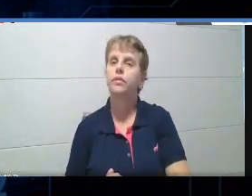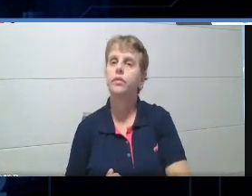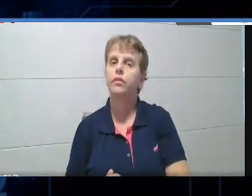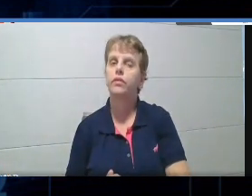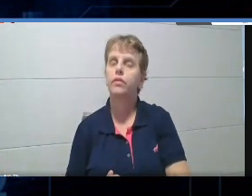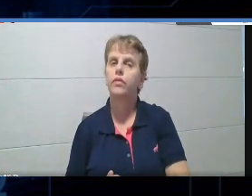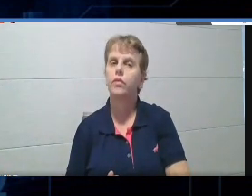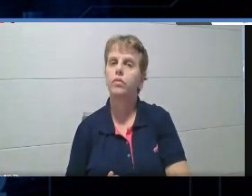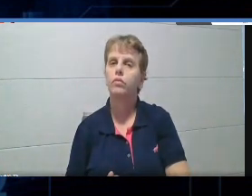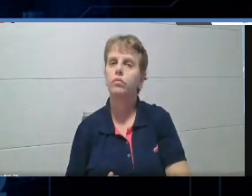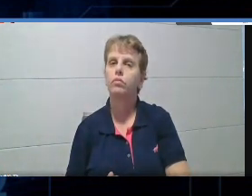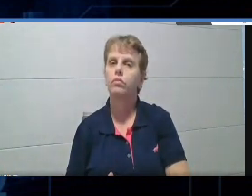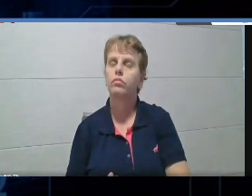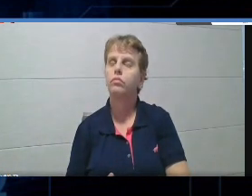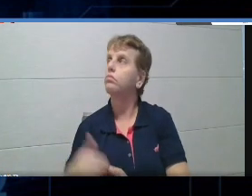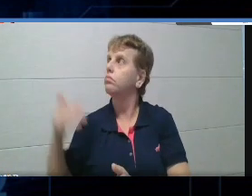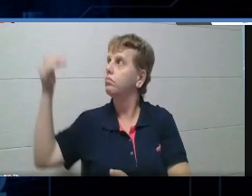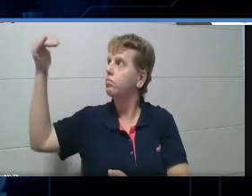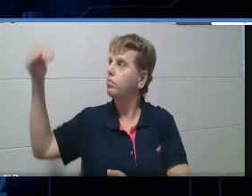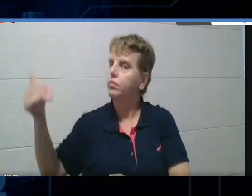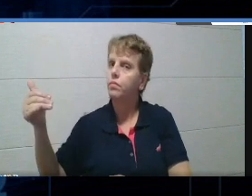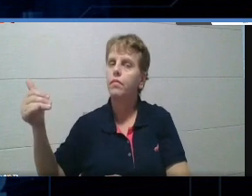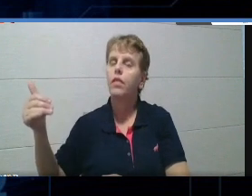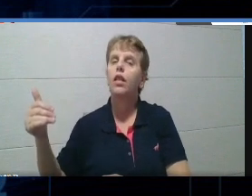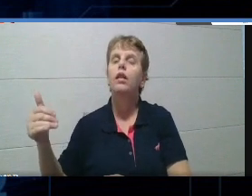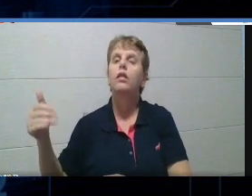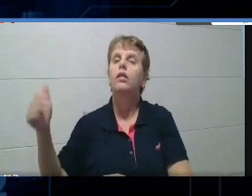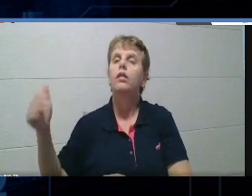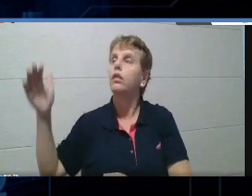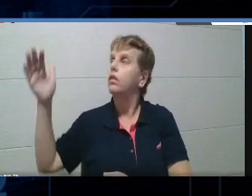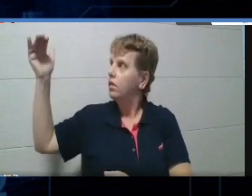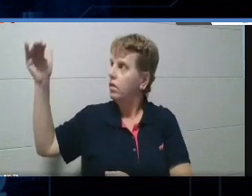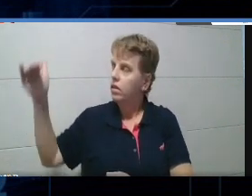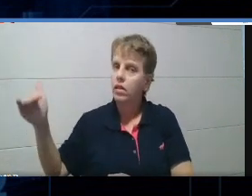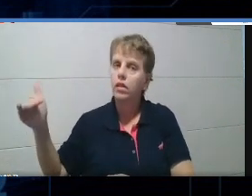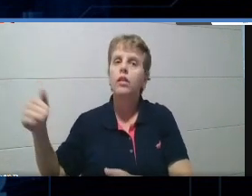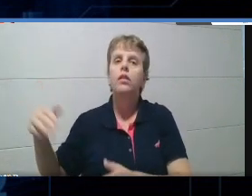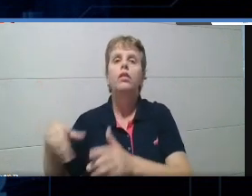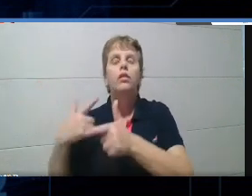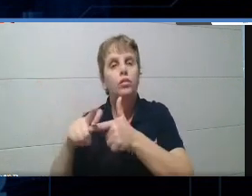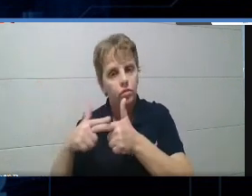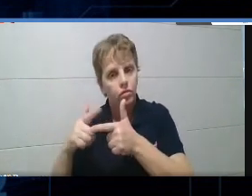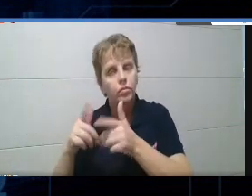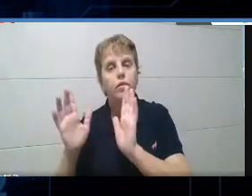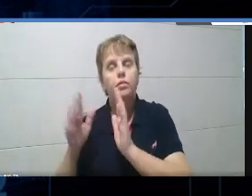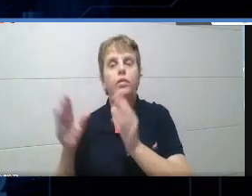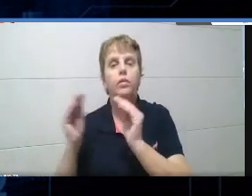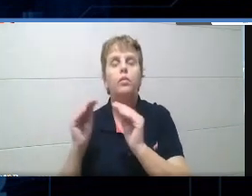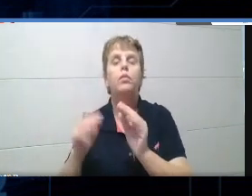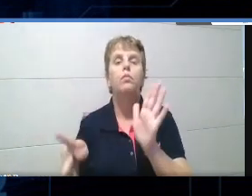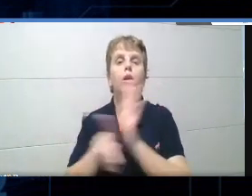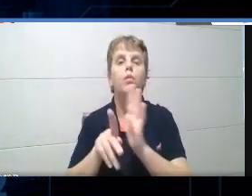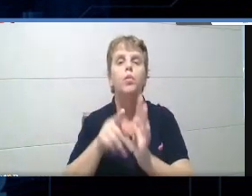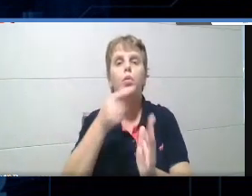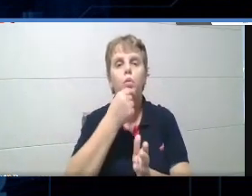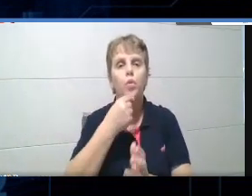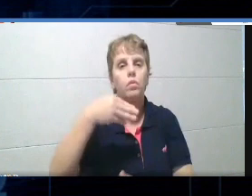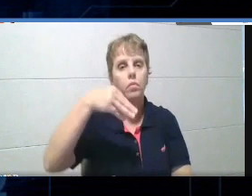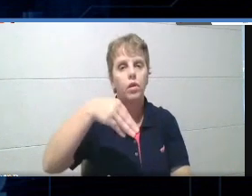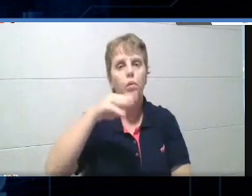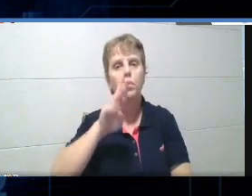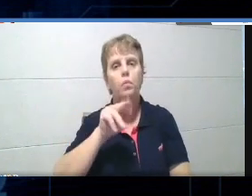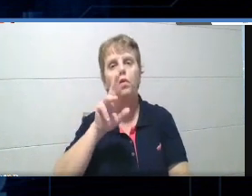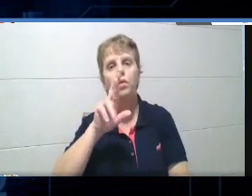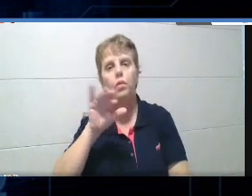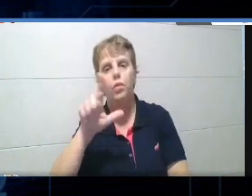esse é o podcast, né, então, o podcast Problemas OBA, de Murilo Gan, aborda uma forma diferente, encarar problemas